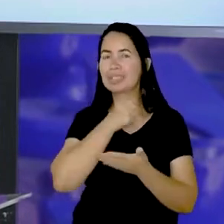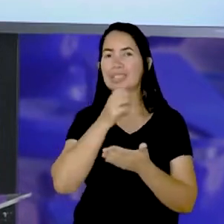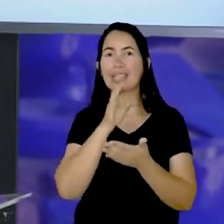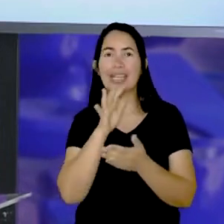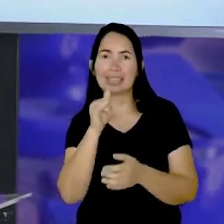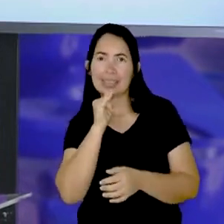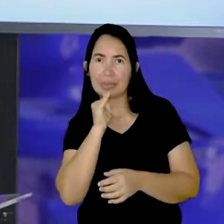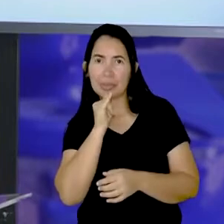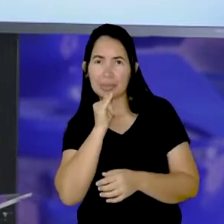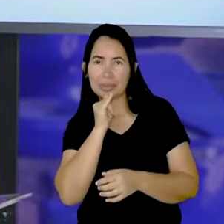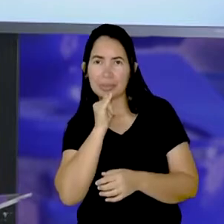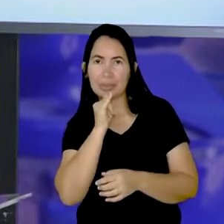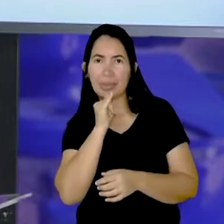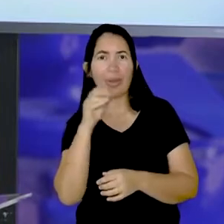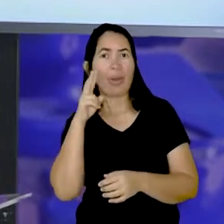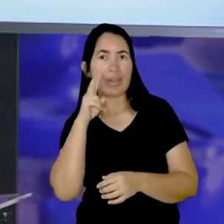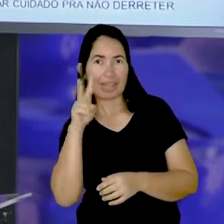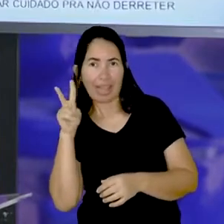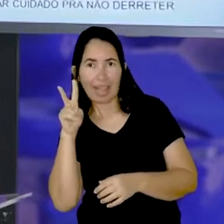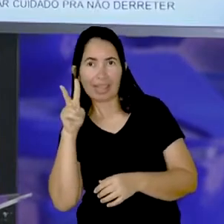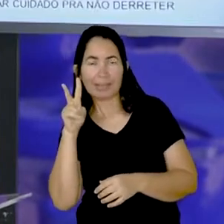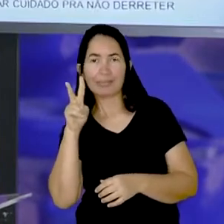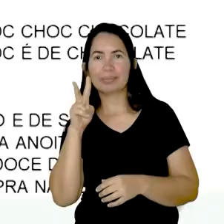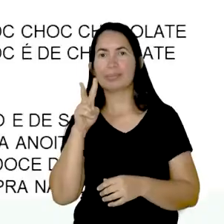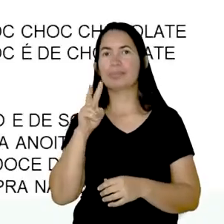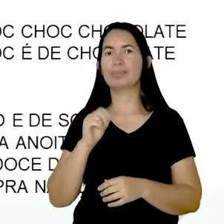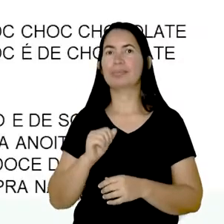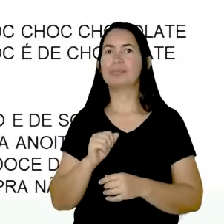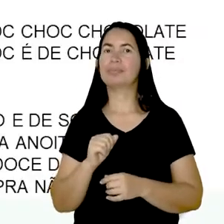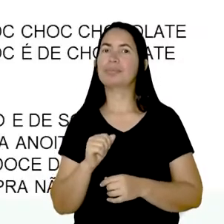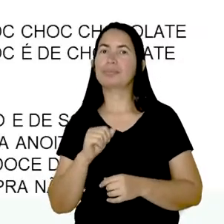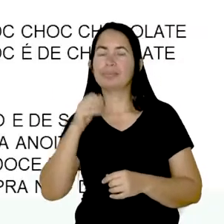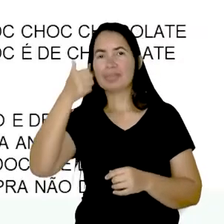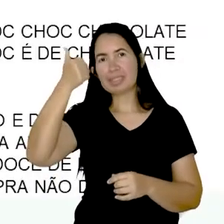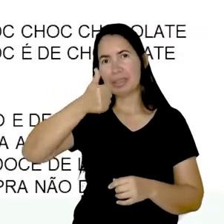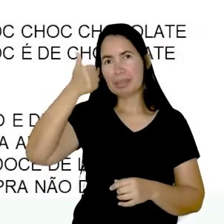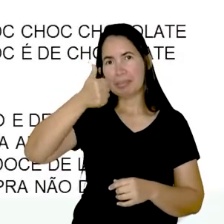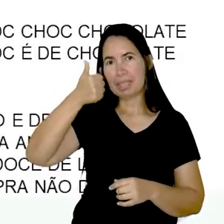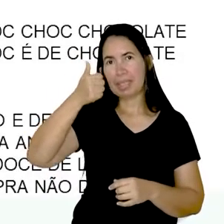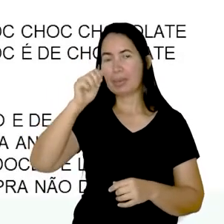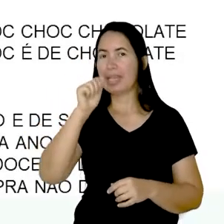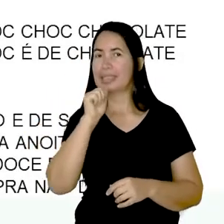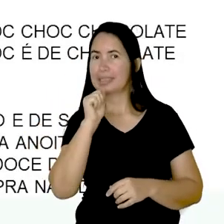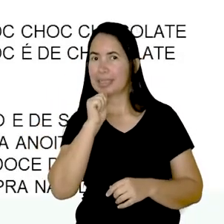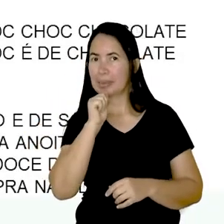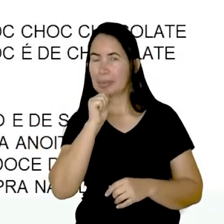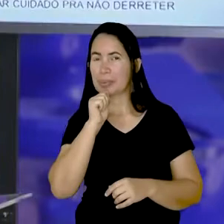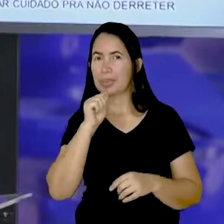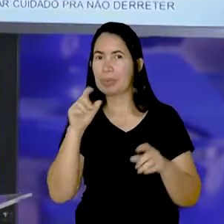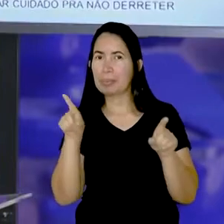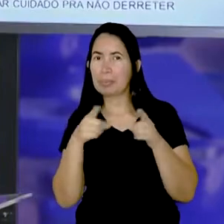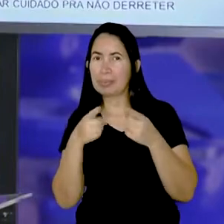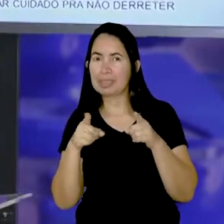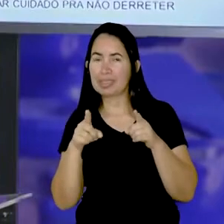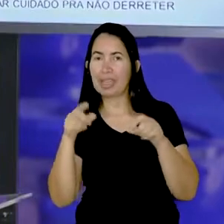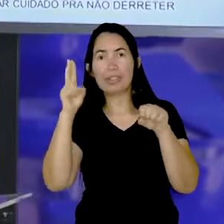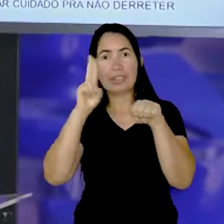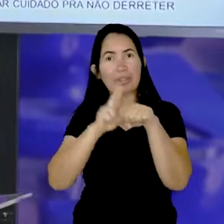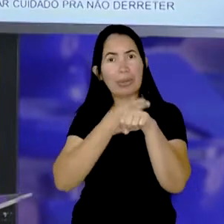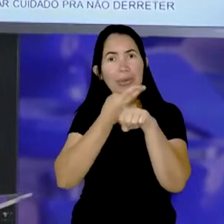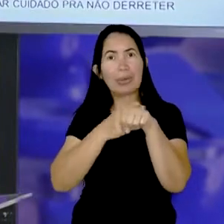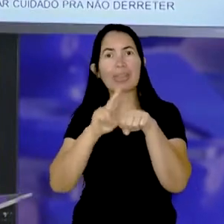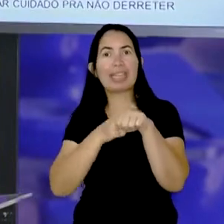exemplos. Vamos ver? Vamos dar uma olhadinha? O primeiro exemplo é essa música aqui, É de chocolate.